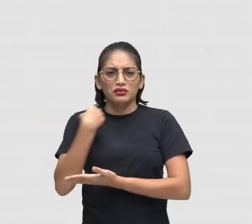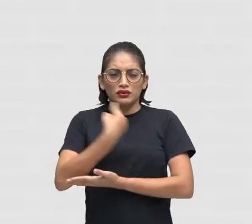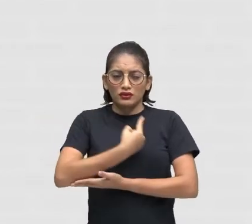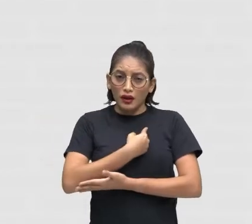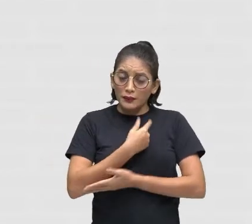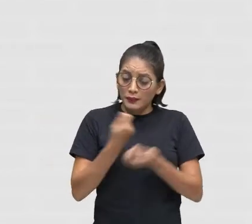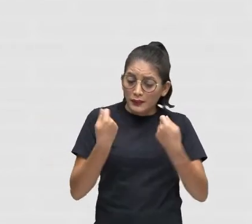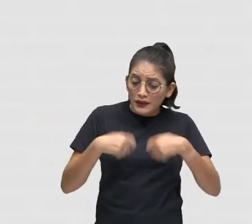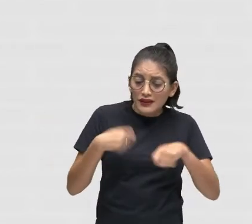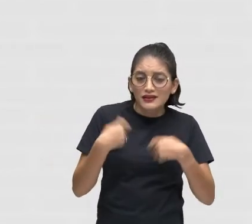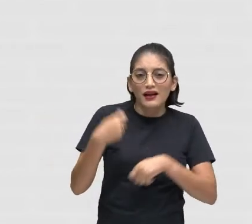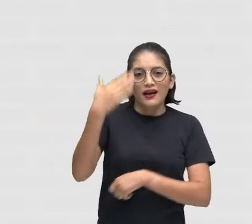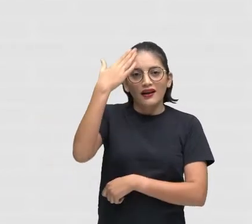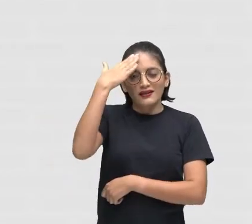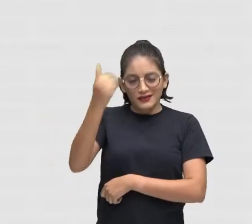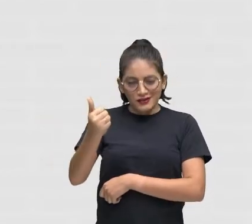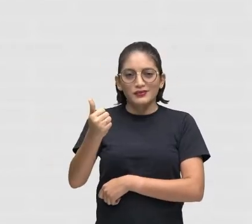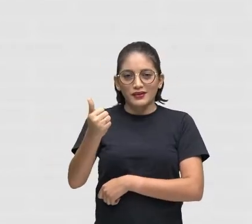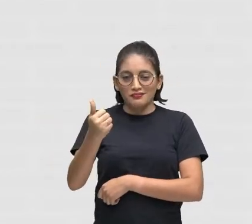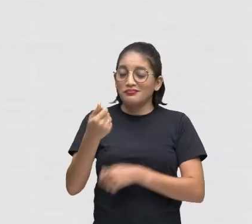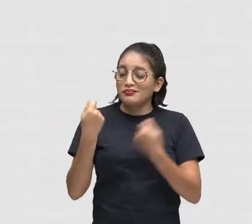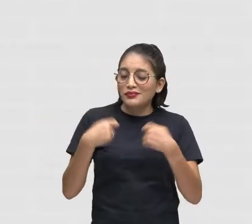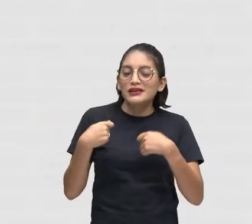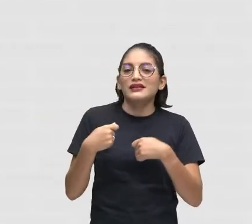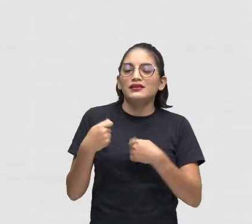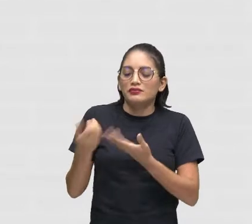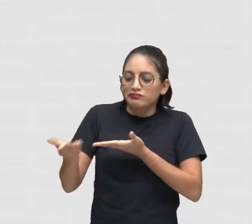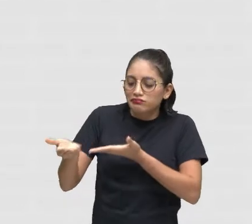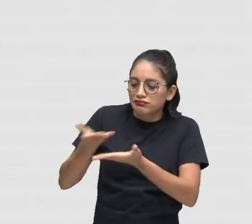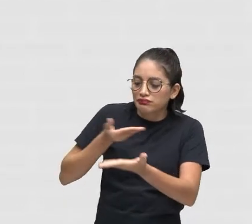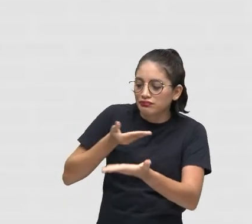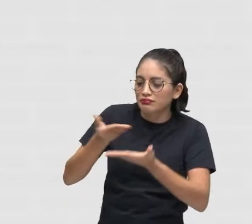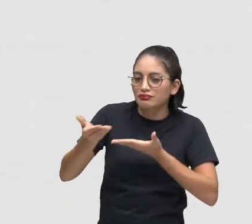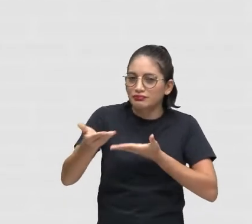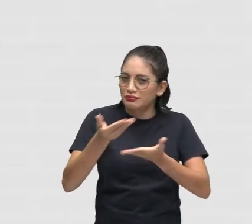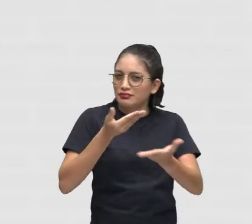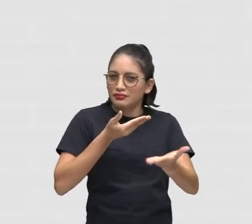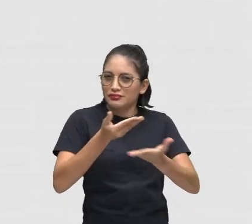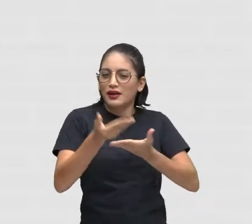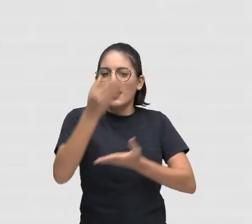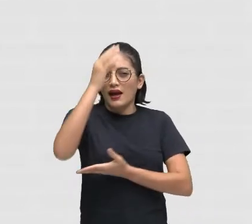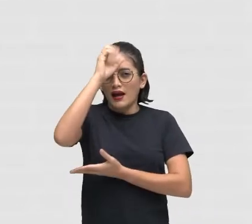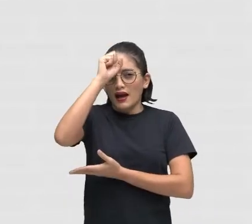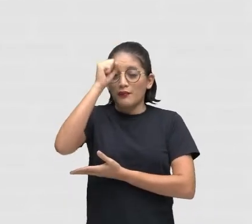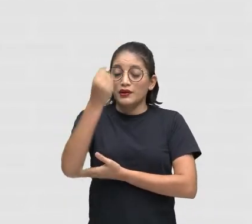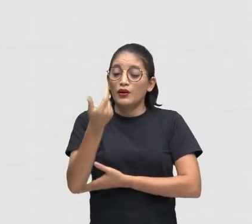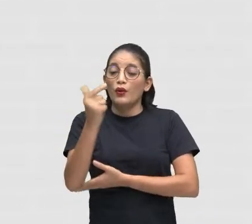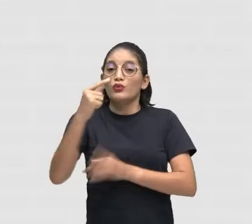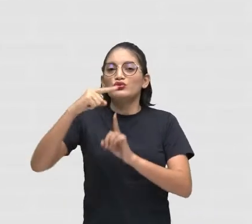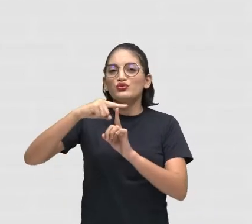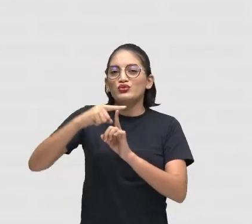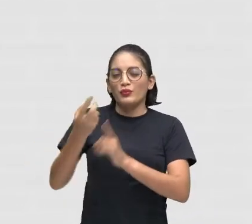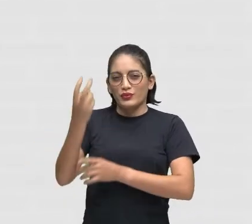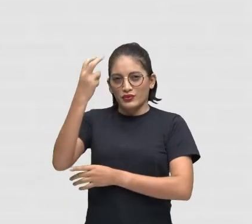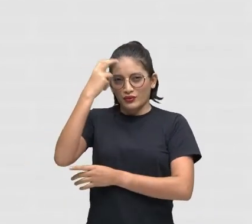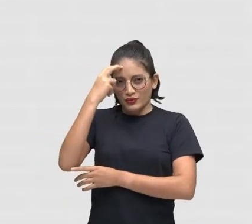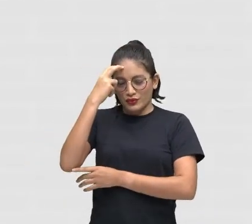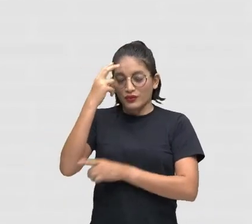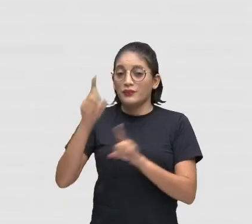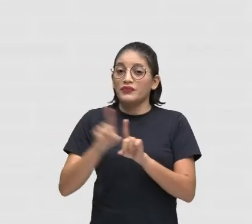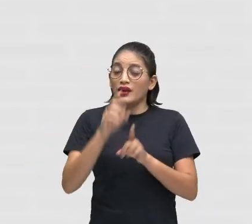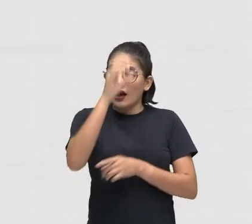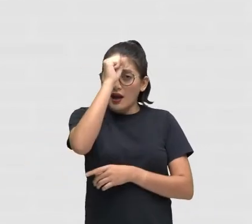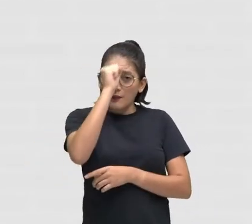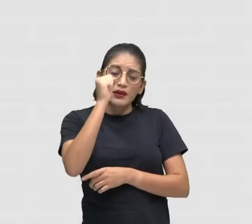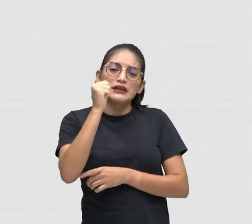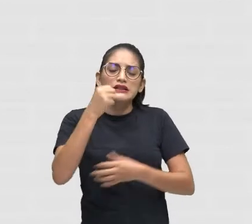necessitamos Saber Nós precisamos Saber Interagir Aprender Com as outras Culturas Aprender Com outras